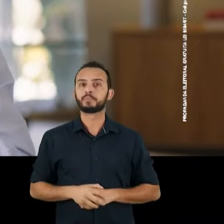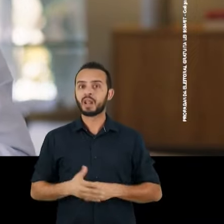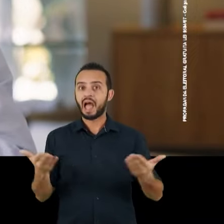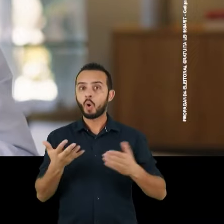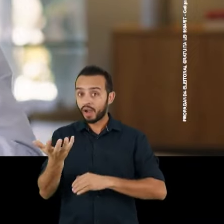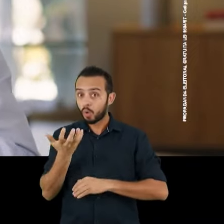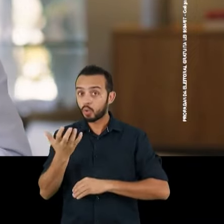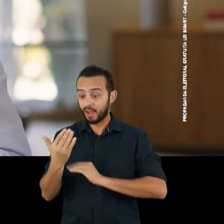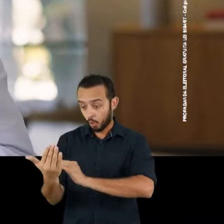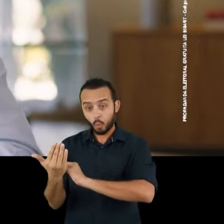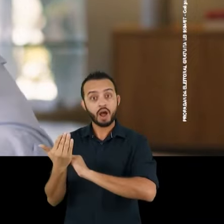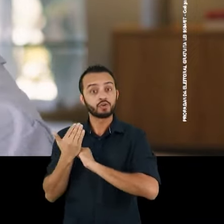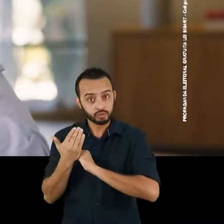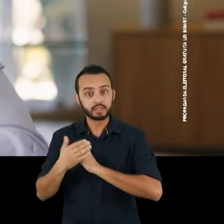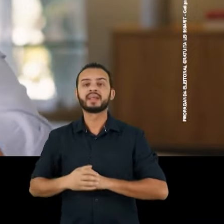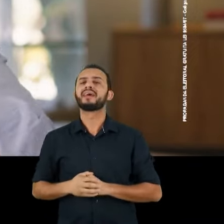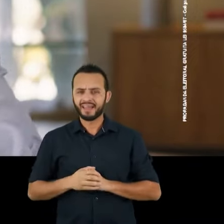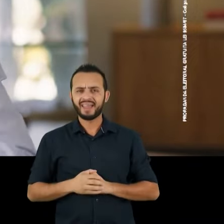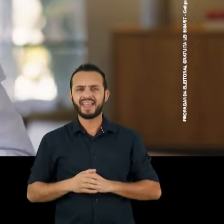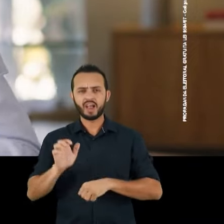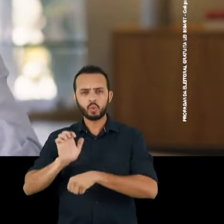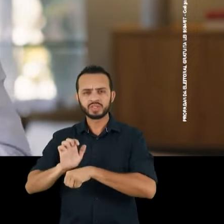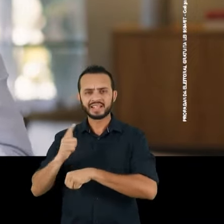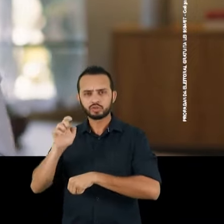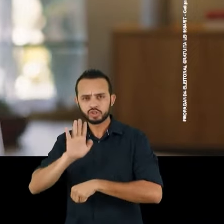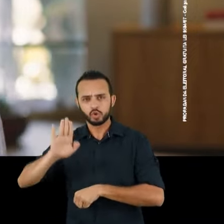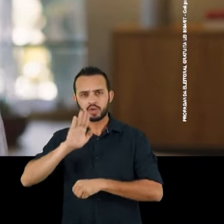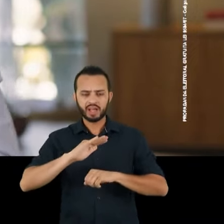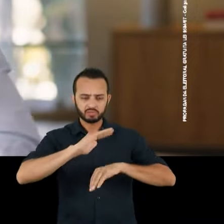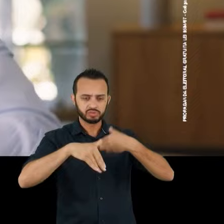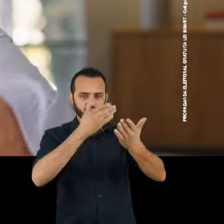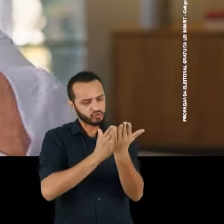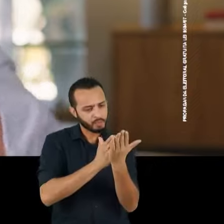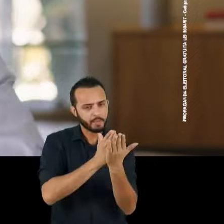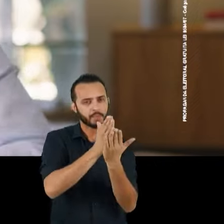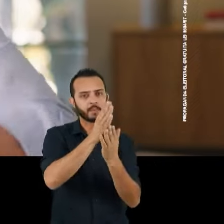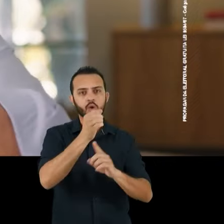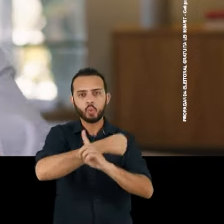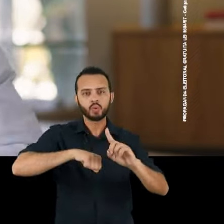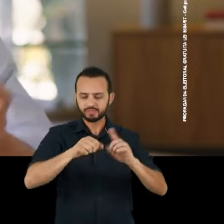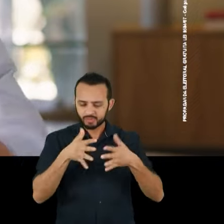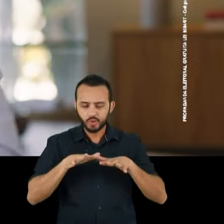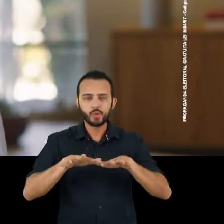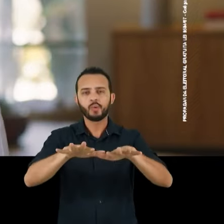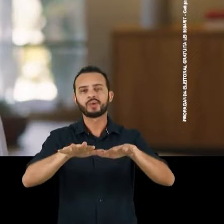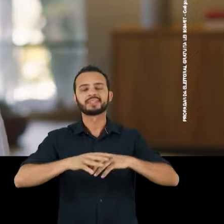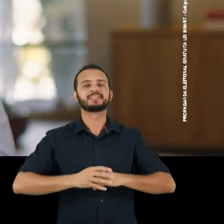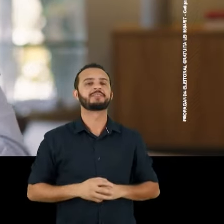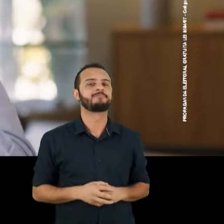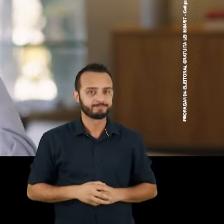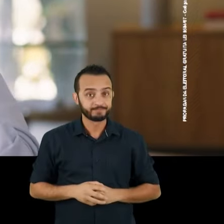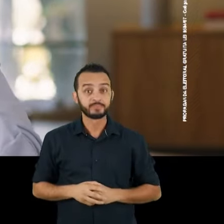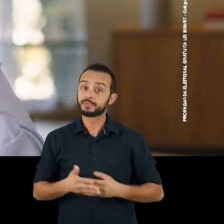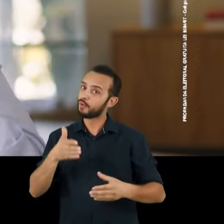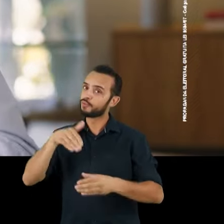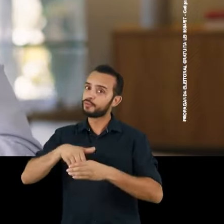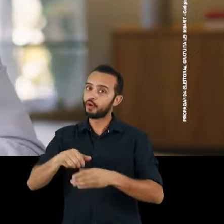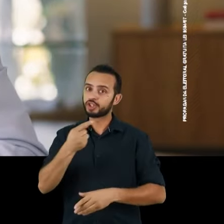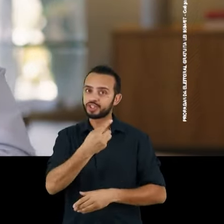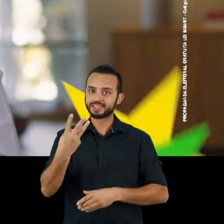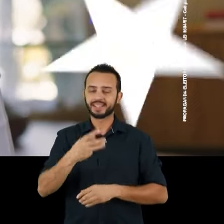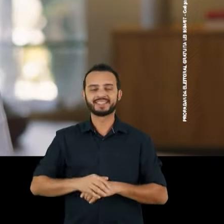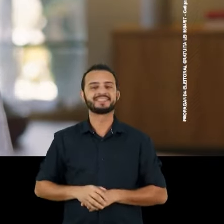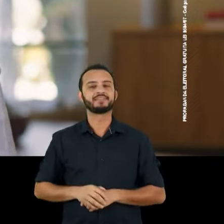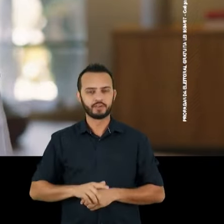Quero, com a ajuda do Volmir, colocar Goiás no estrito do desenvolvimento com muita inclusão social. Por isso, vote